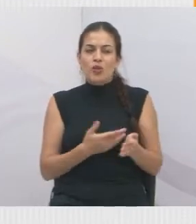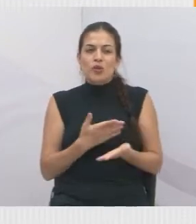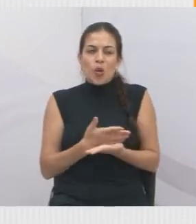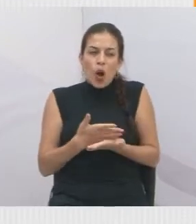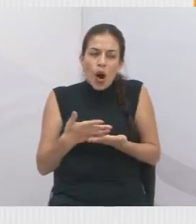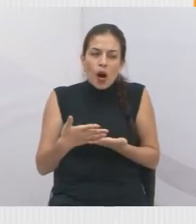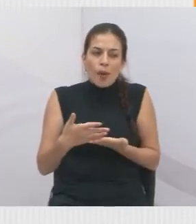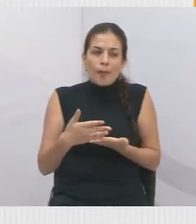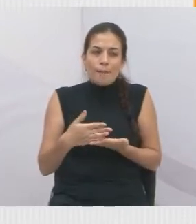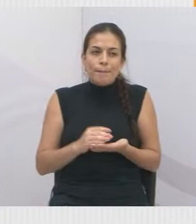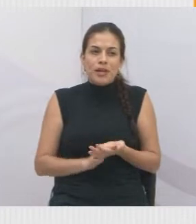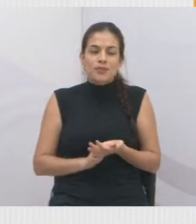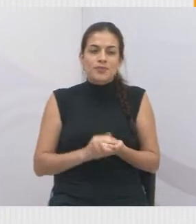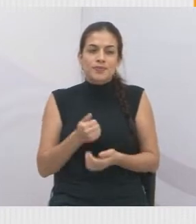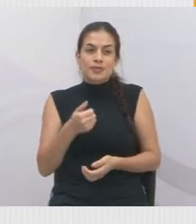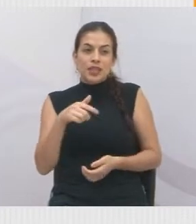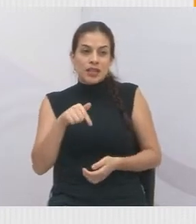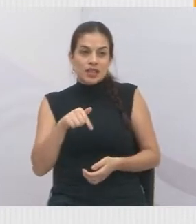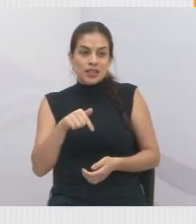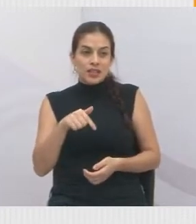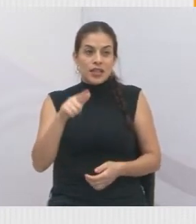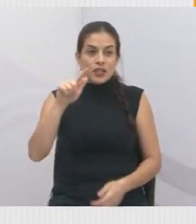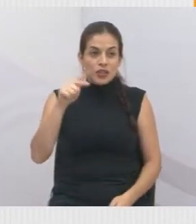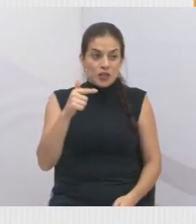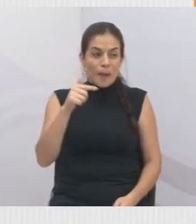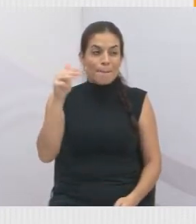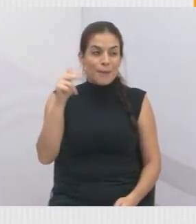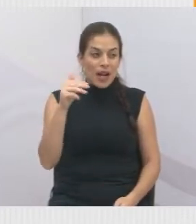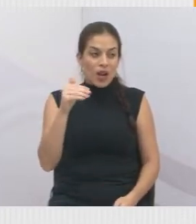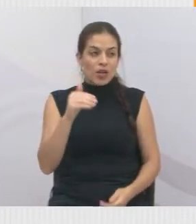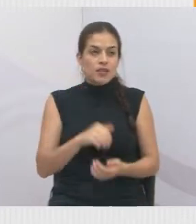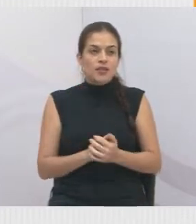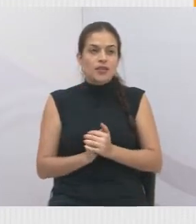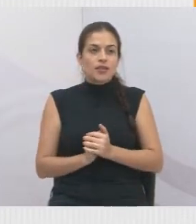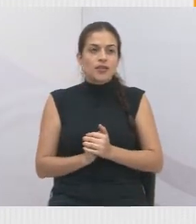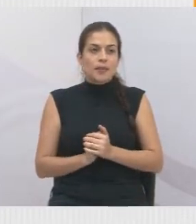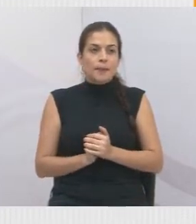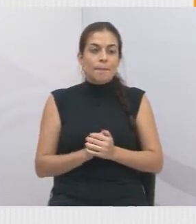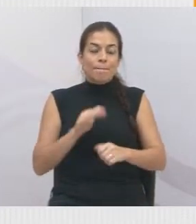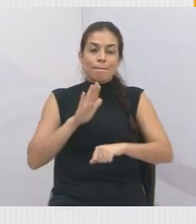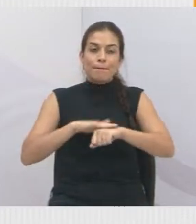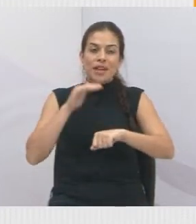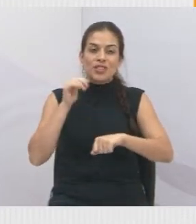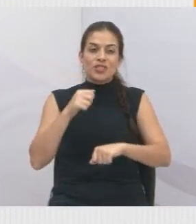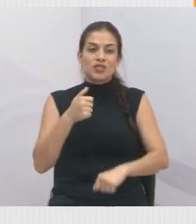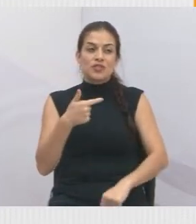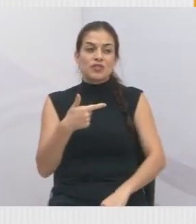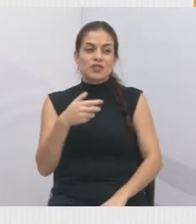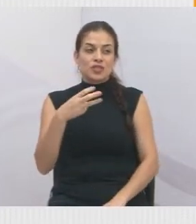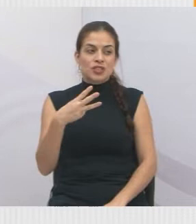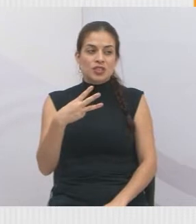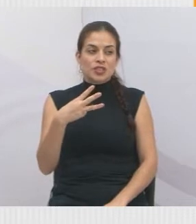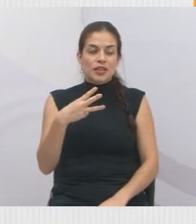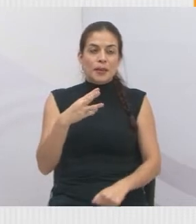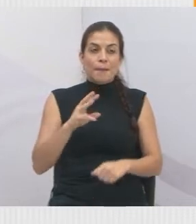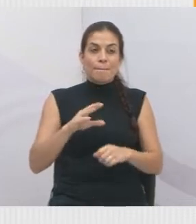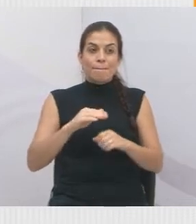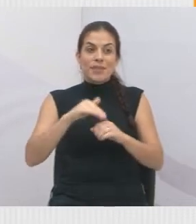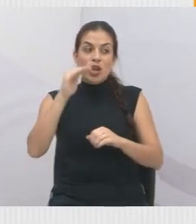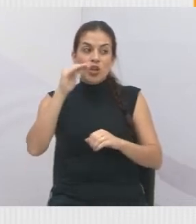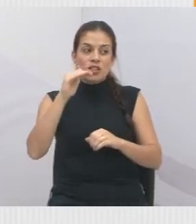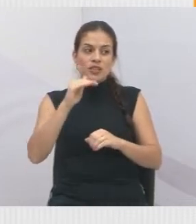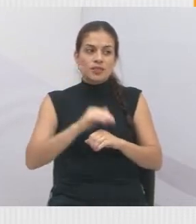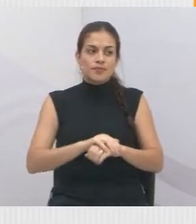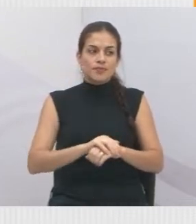Essa obra, hoje, já está custando mais de 23 milhões de reais. Aproximadamente 6 milhões de reais a mais